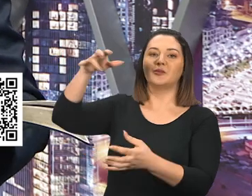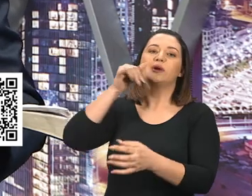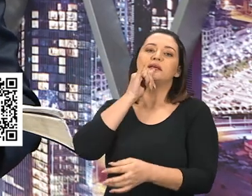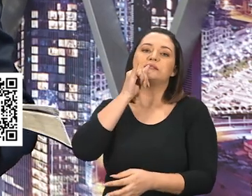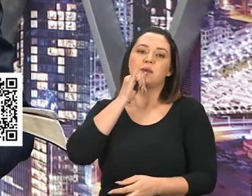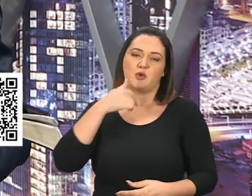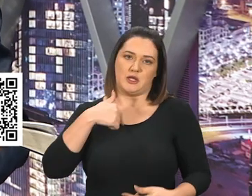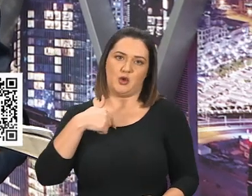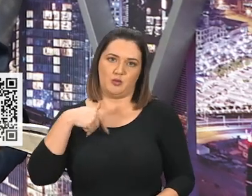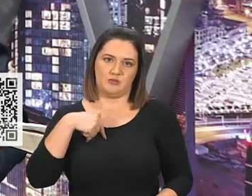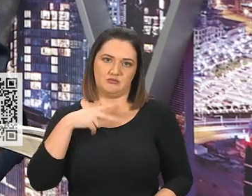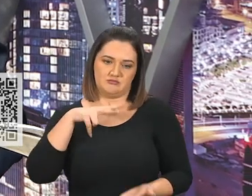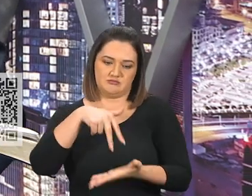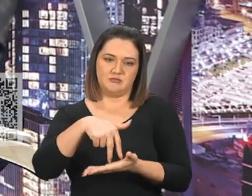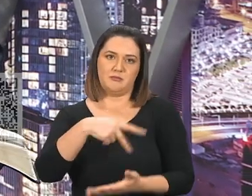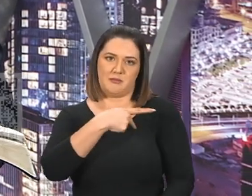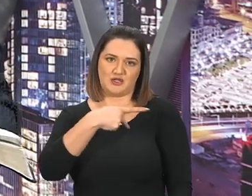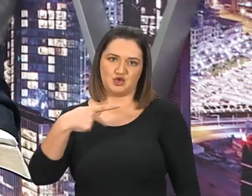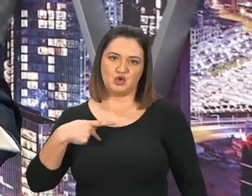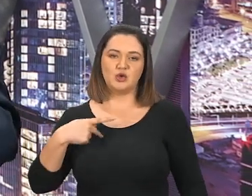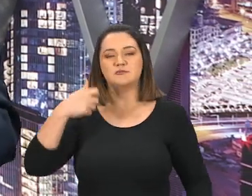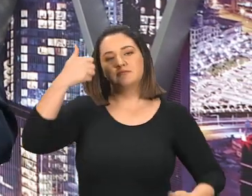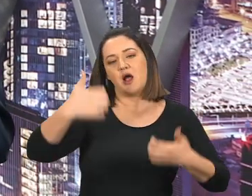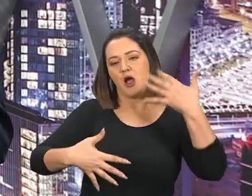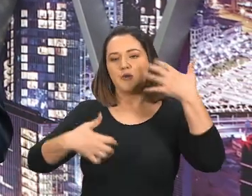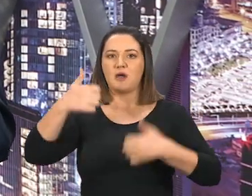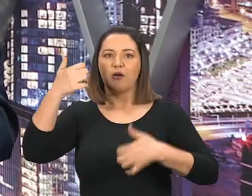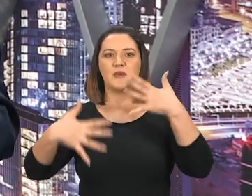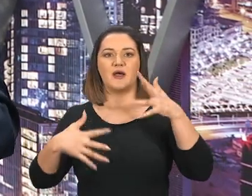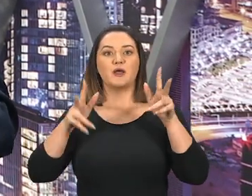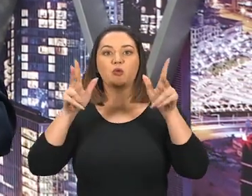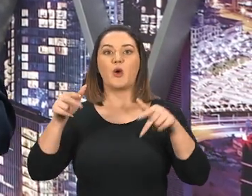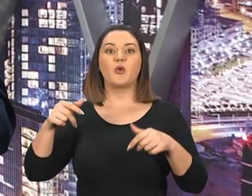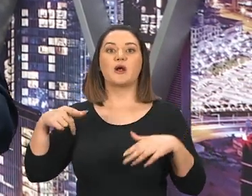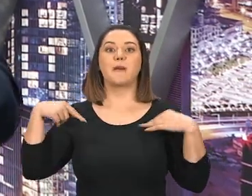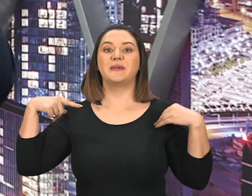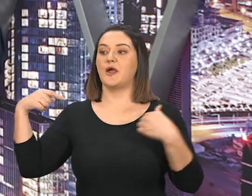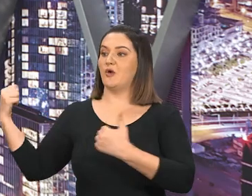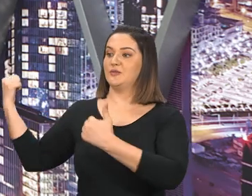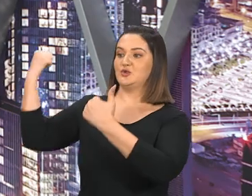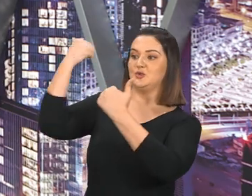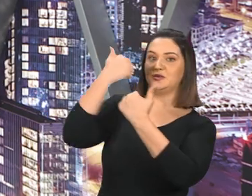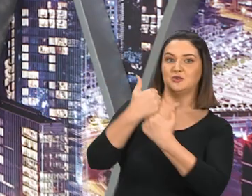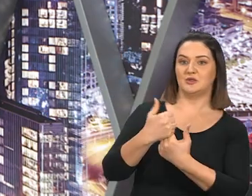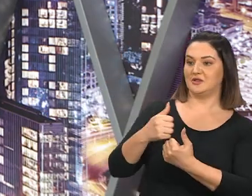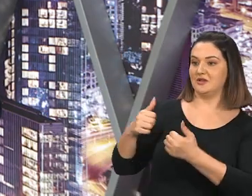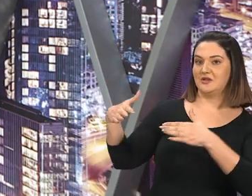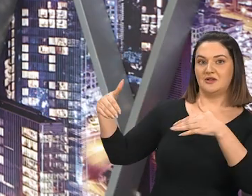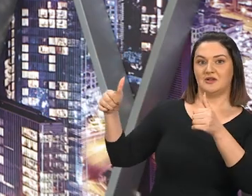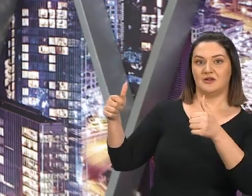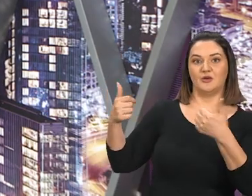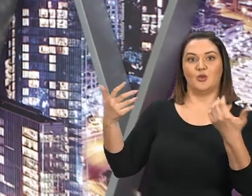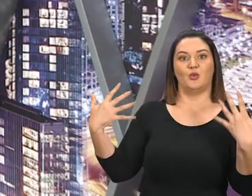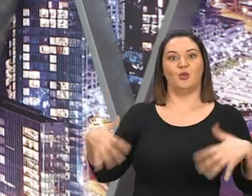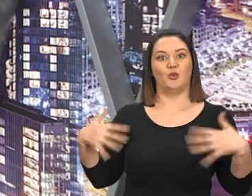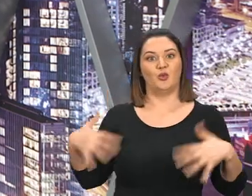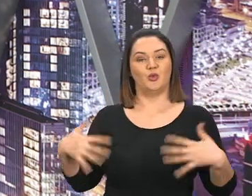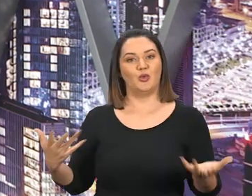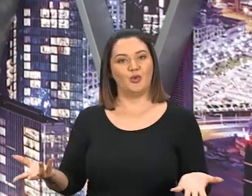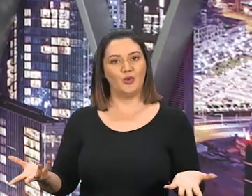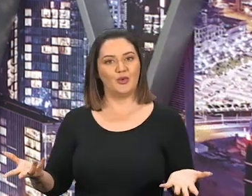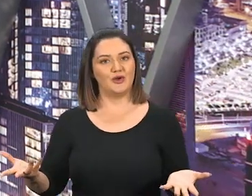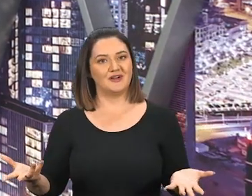dirigindo a arena, Claro, Veja, Você entende, Estou falando figurativamente, Porque Gabriel é quem explica o texto para Daniel,